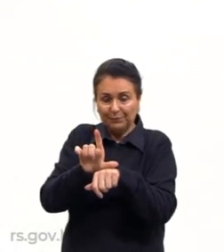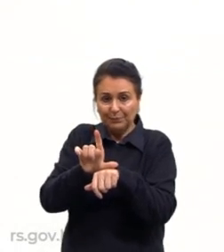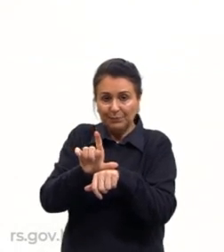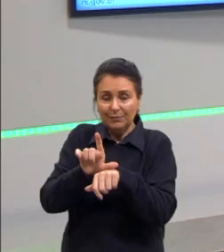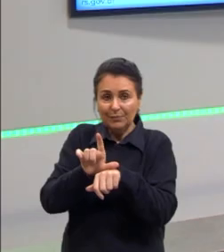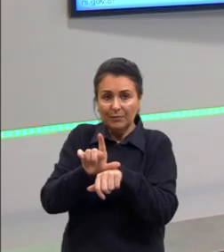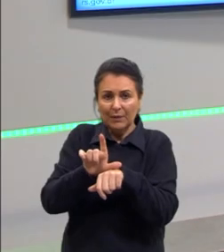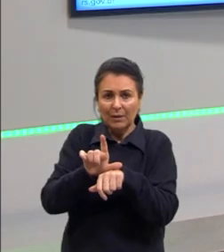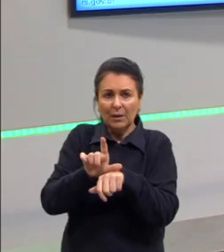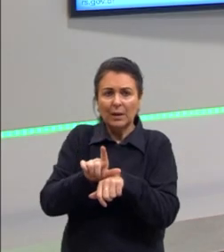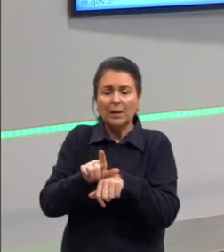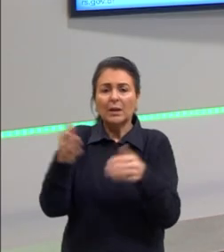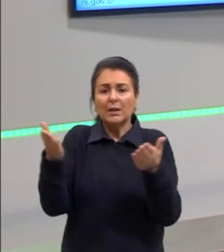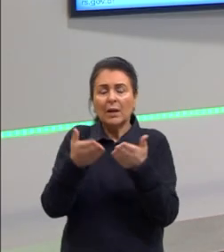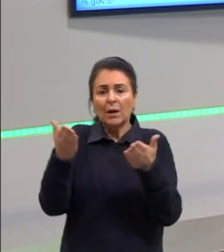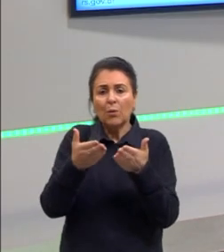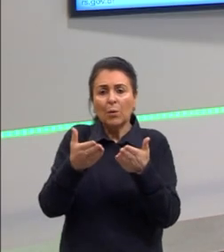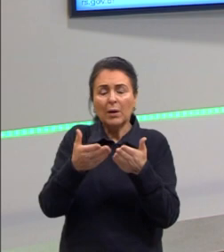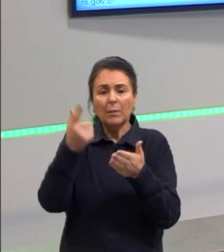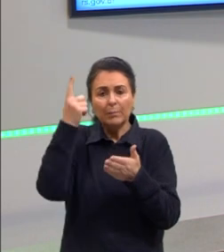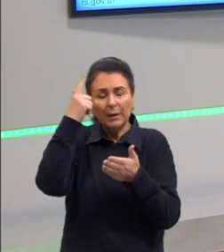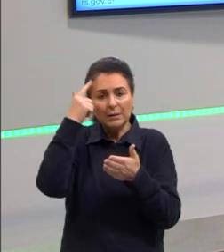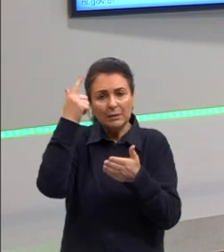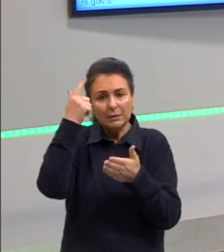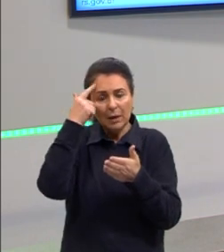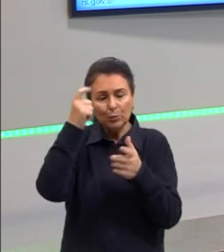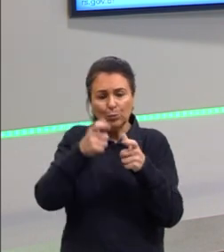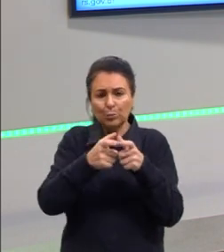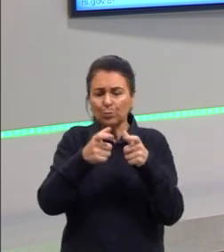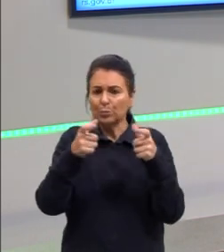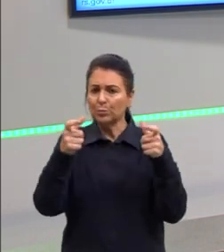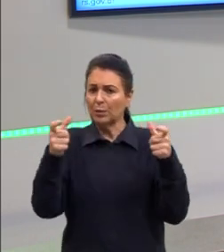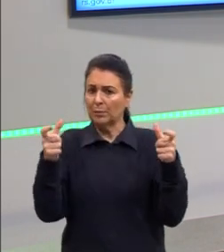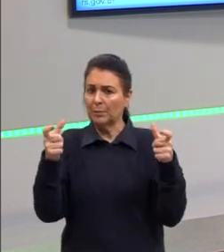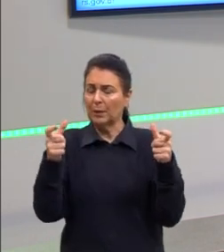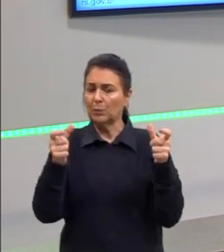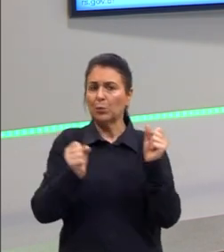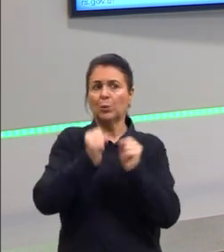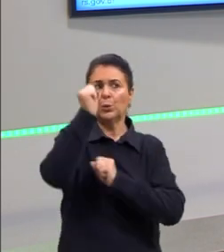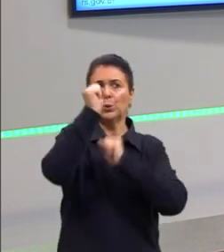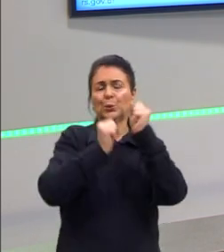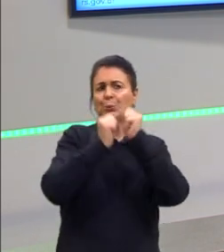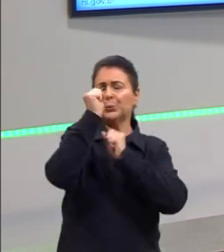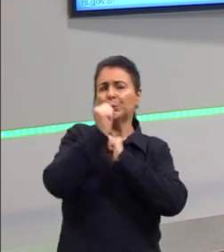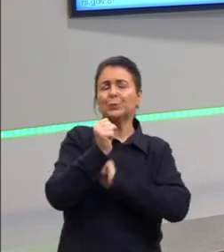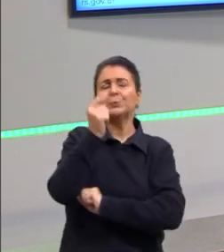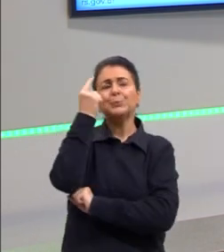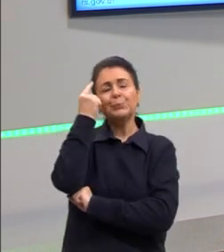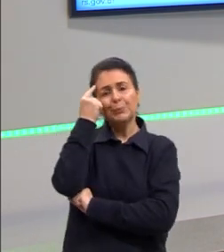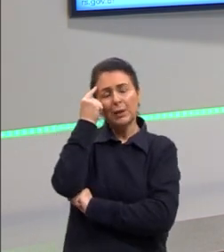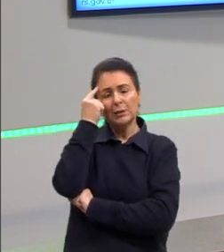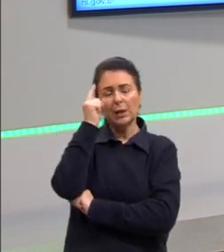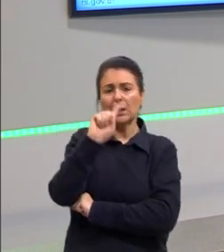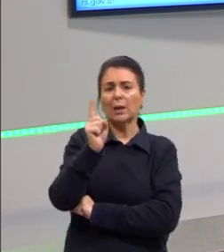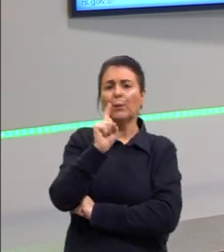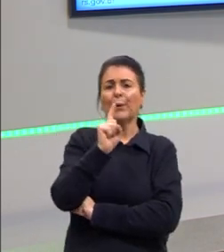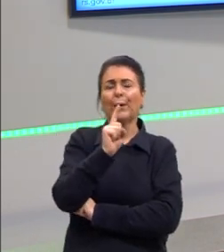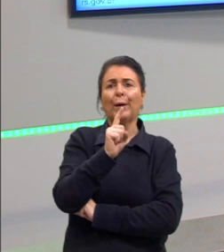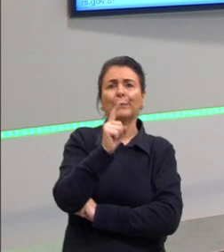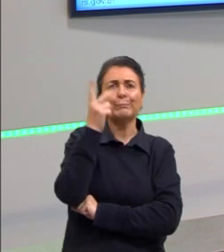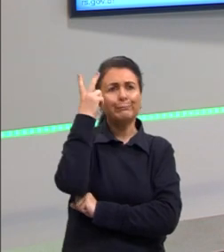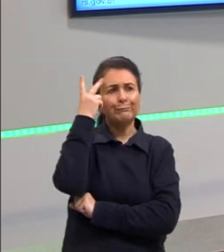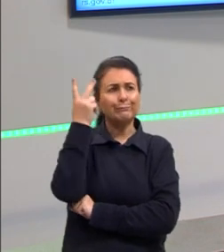E aí nós pensamos justamente no tamanho. Quando a gente fala em indústria, não é aquela coisa assim, na natureza surgiu uma